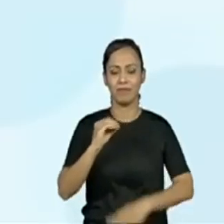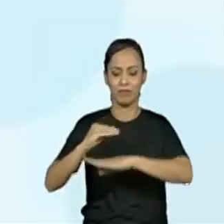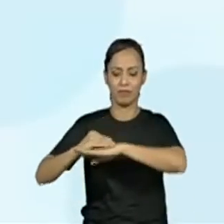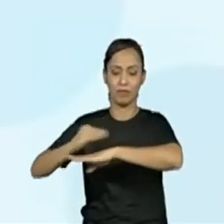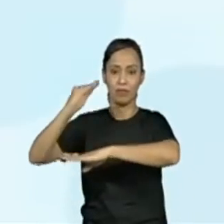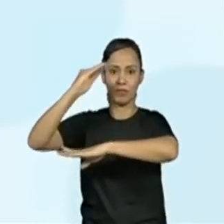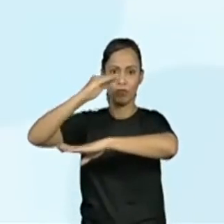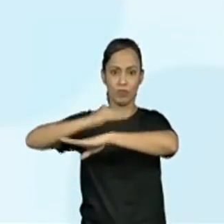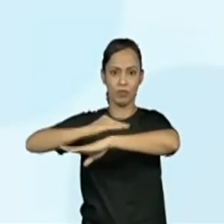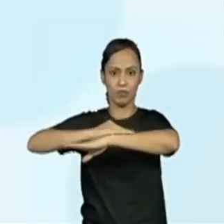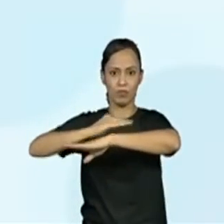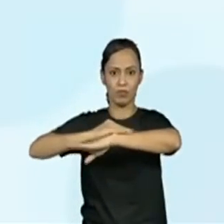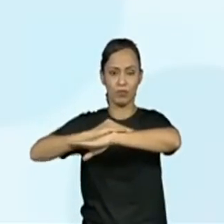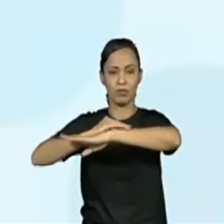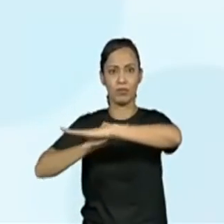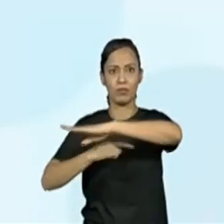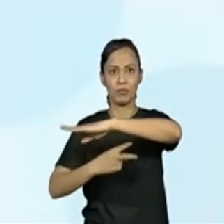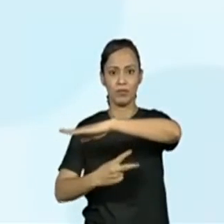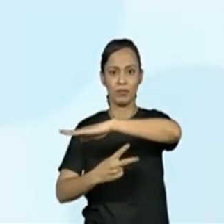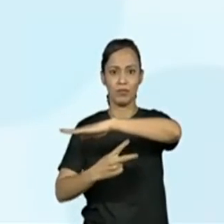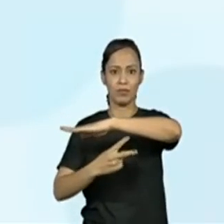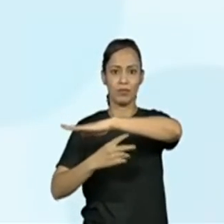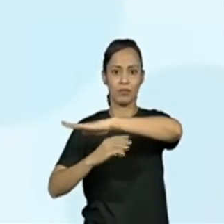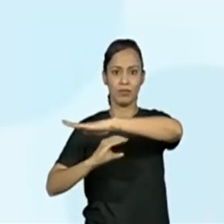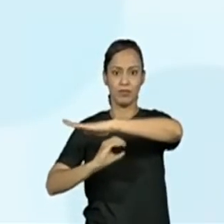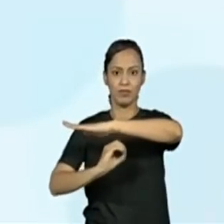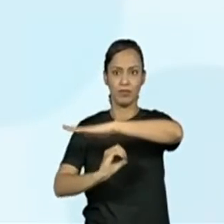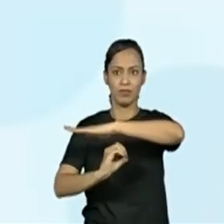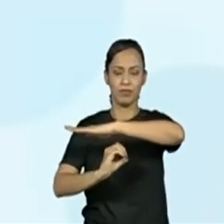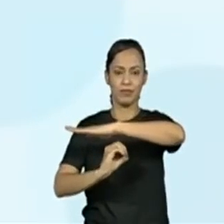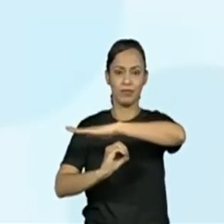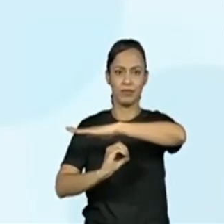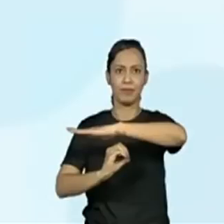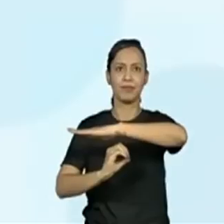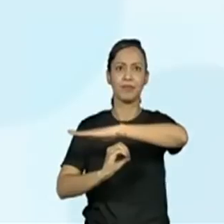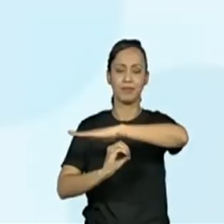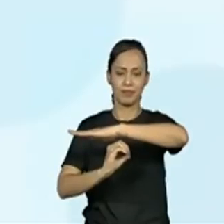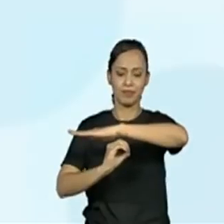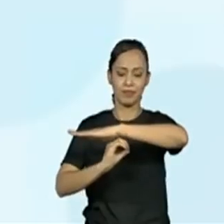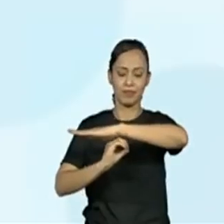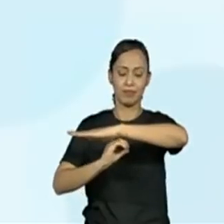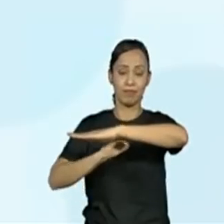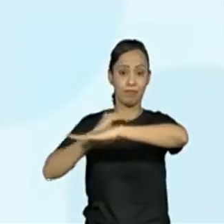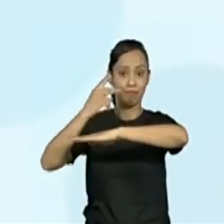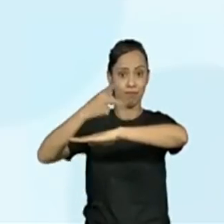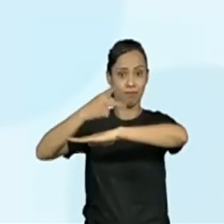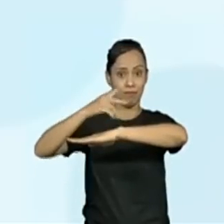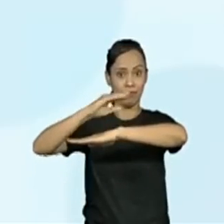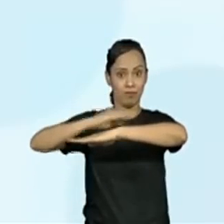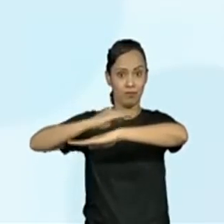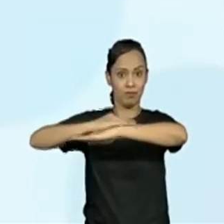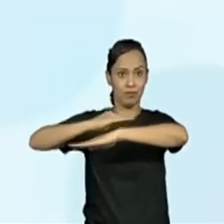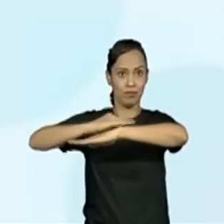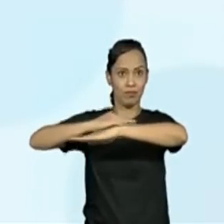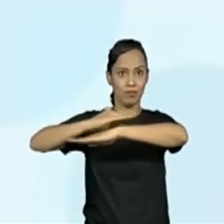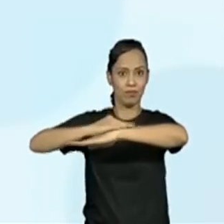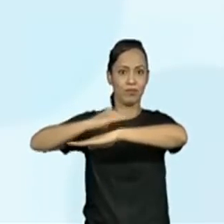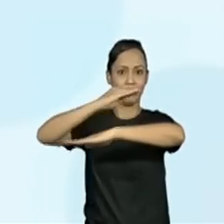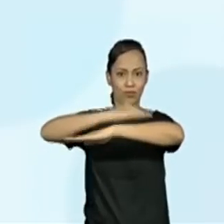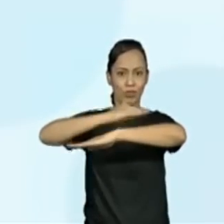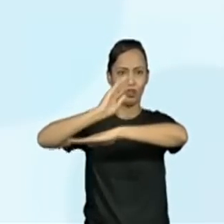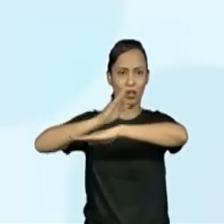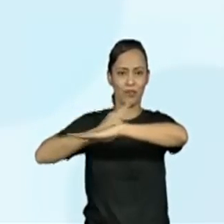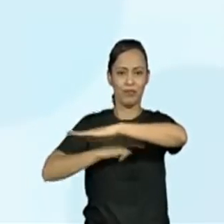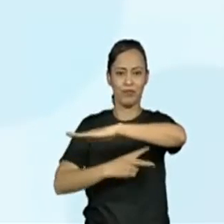Então registro 20 vai ser o ponto de partida para o próximo pulo. Já está aqui 20 menos